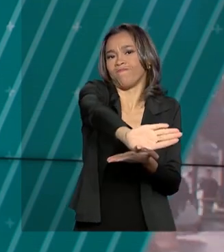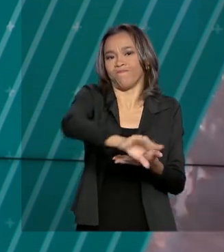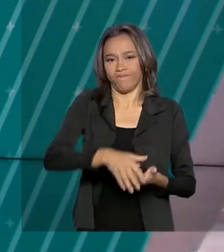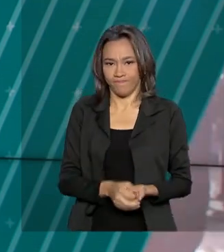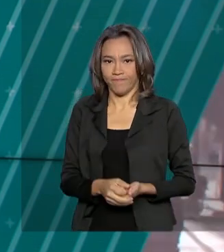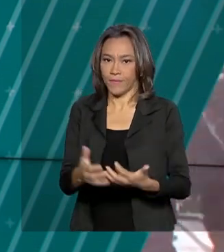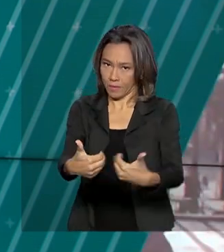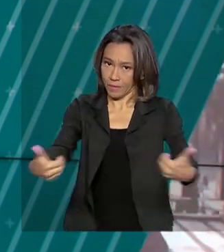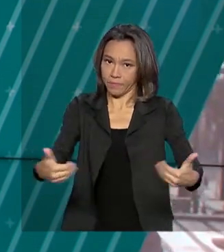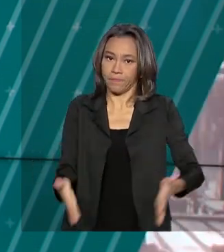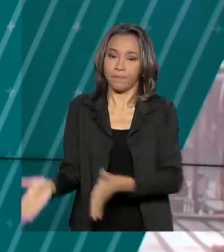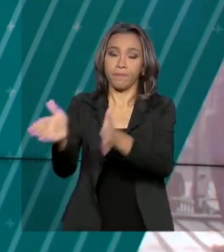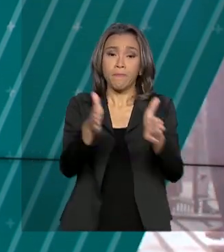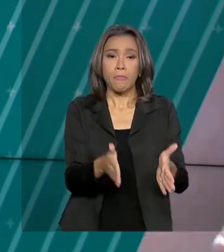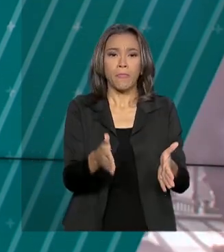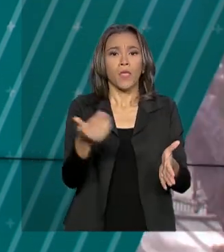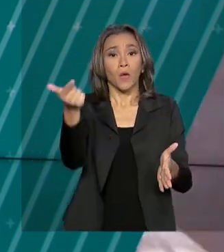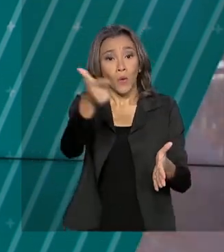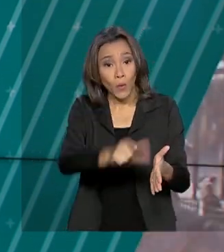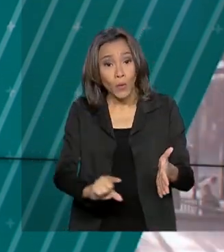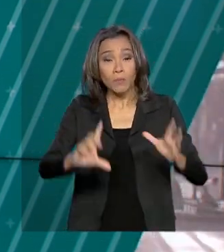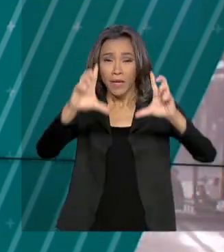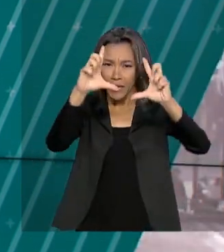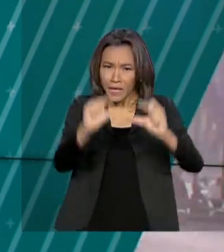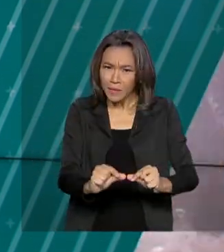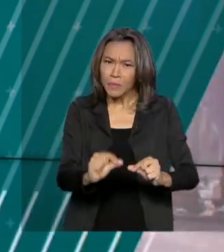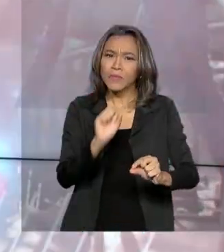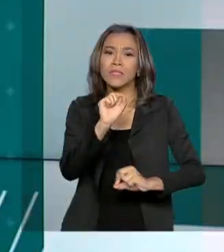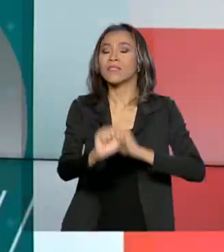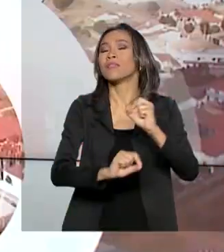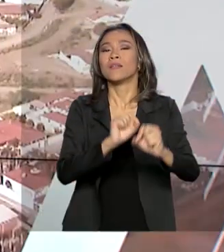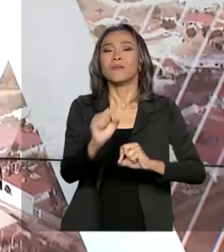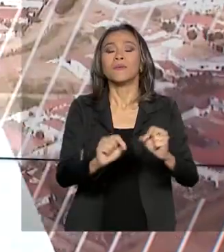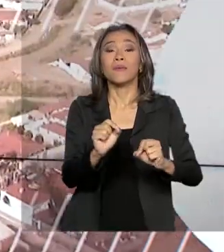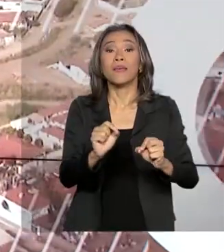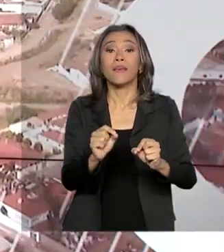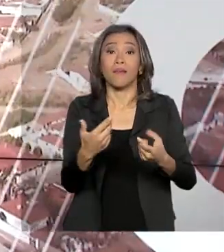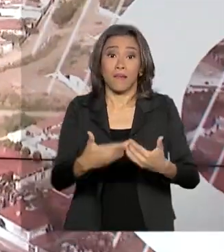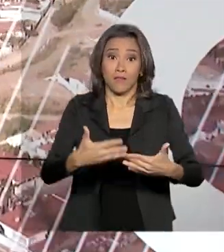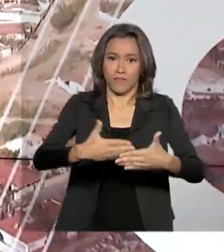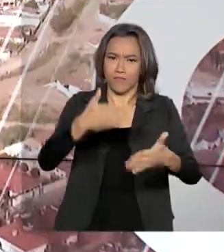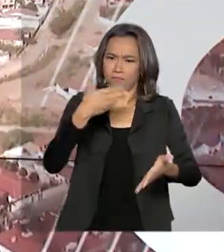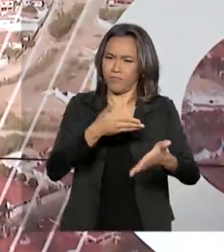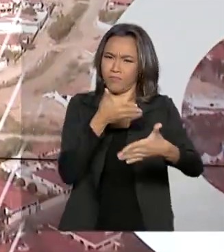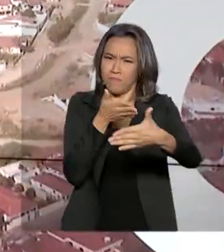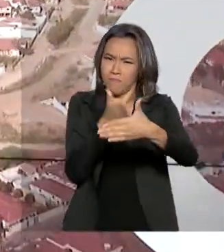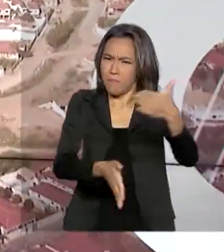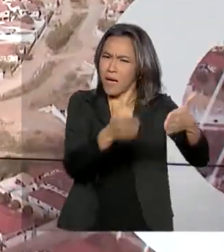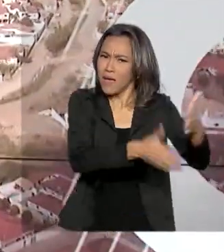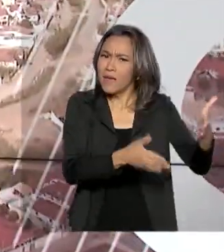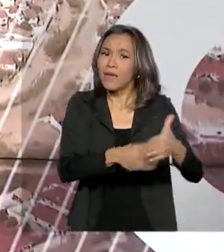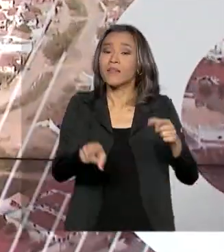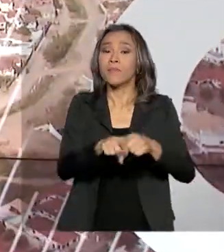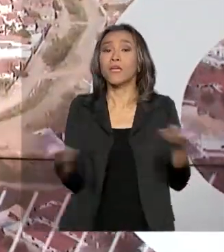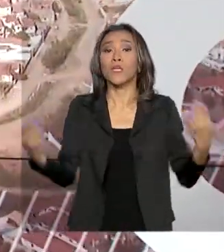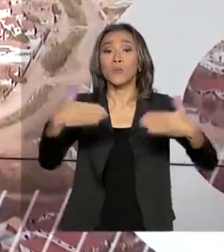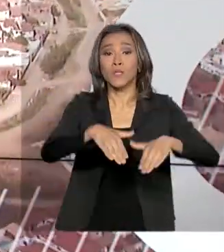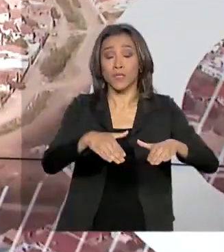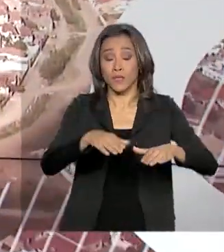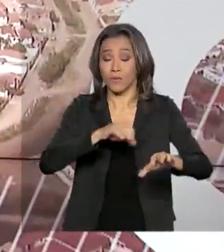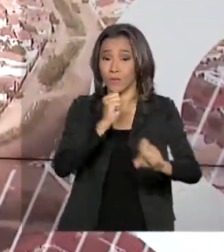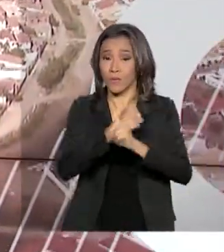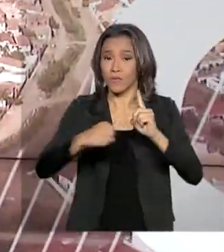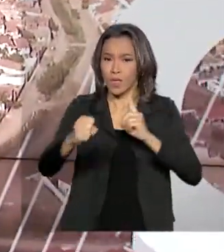Mais um passo para reduzir barreiras e promover a inclusão social. O presidente Jair Bolsonaro sancionou uma lei que vai